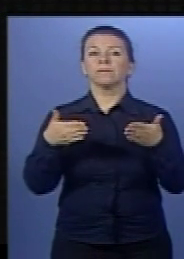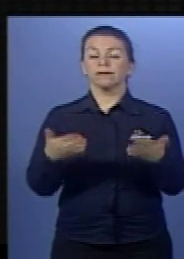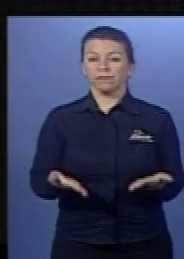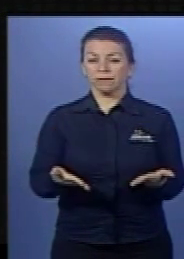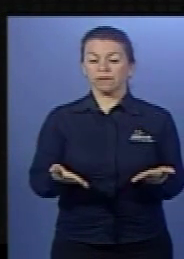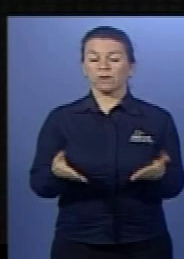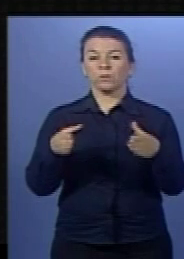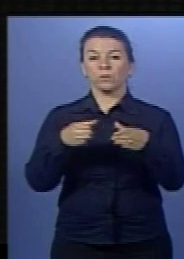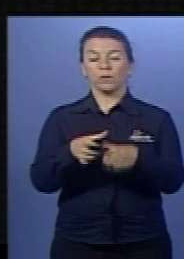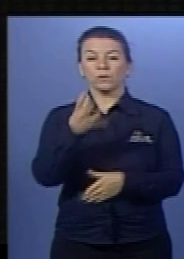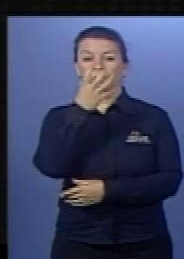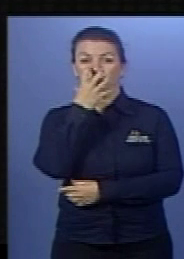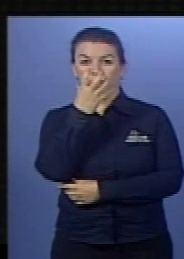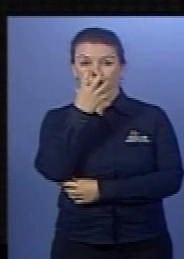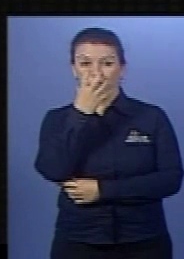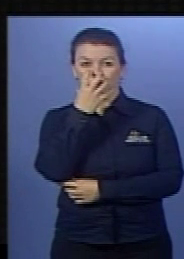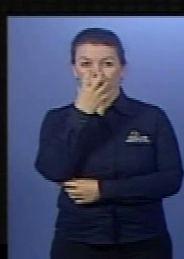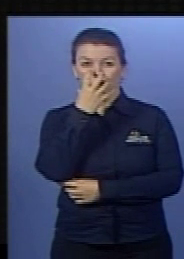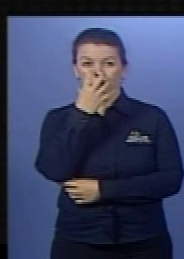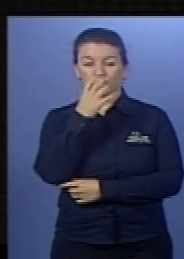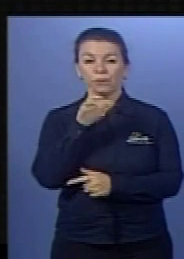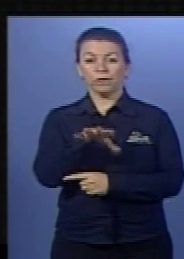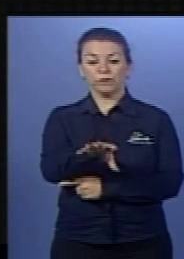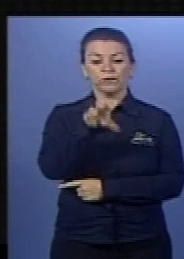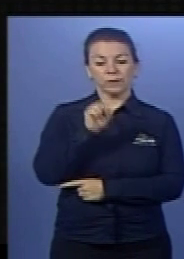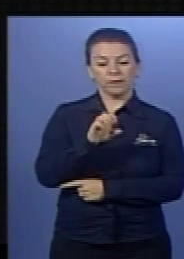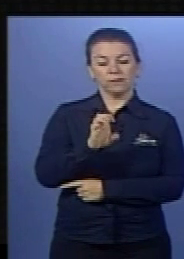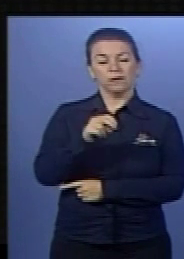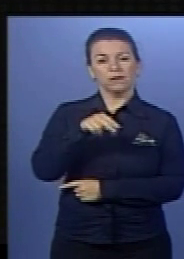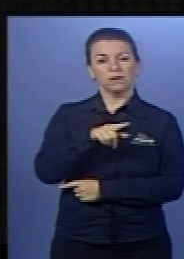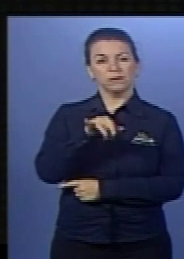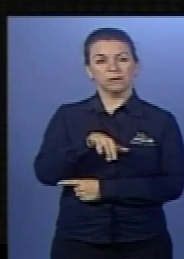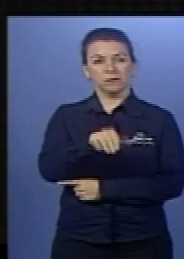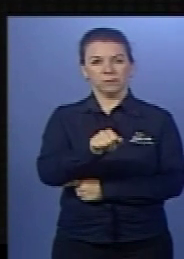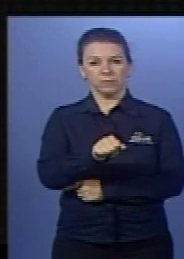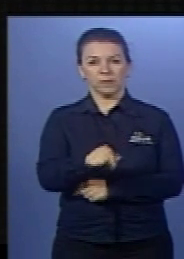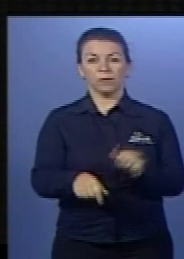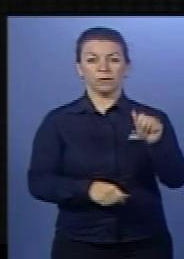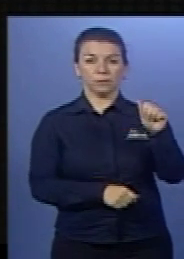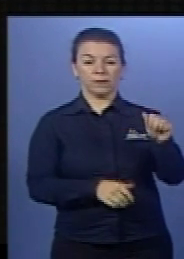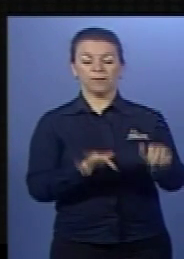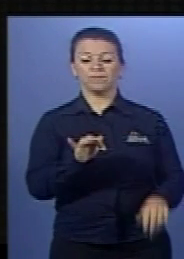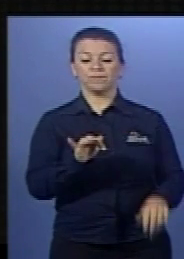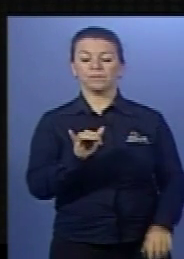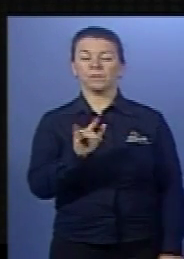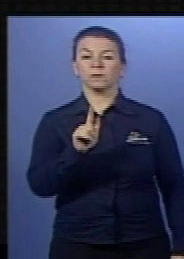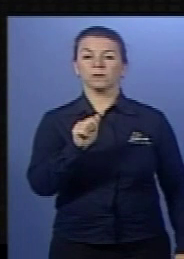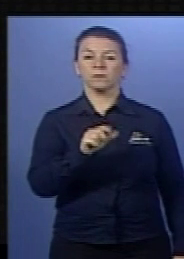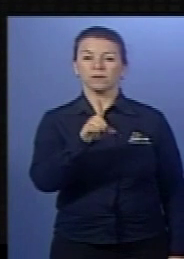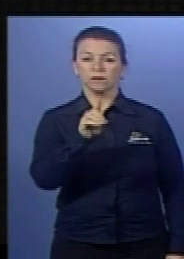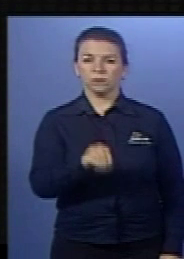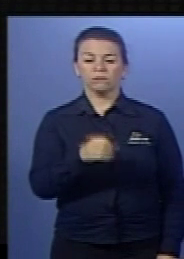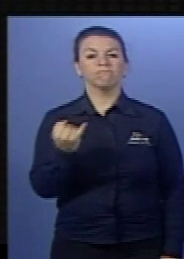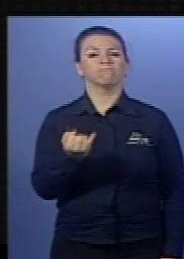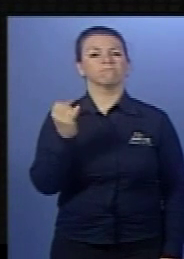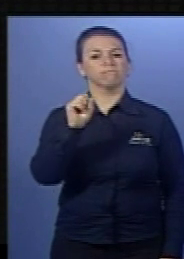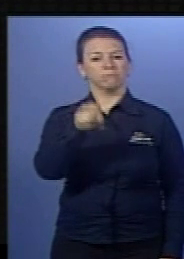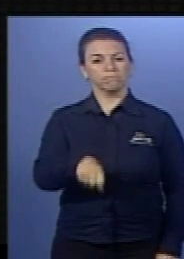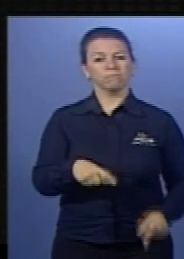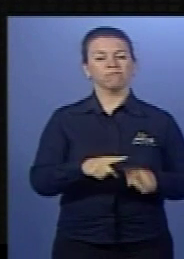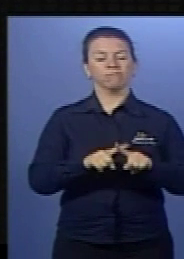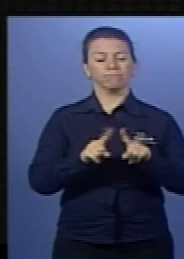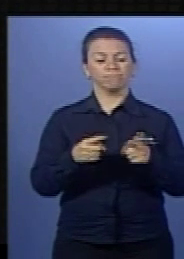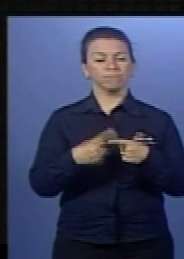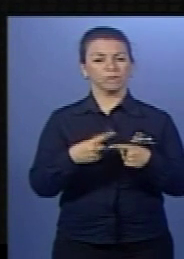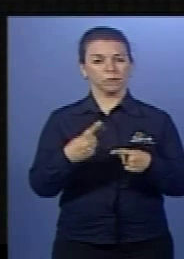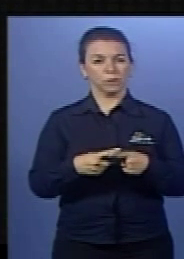cachorro a enzima foi retirada? Do fígado. Galera, lembre que no fígado, ele é importante na digestão por causa da produção do suco bilhar, mas